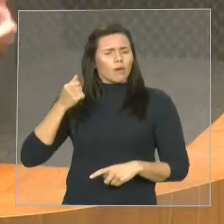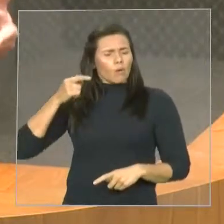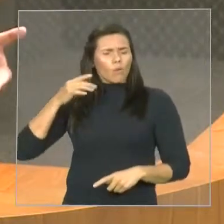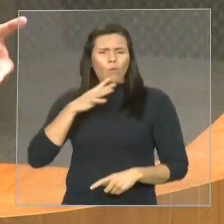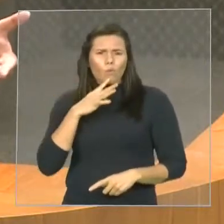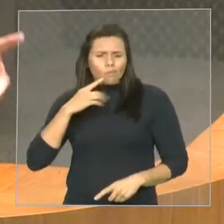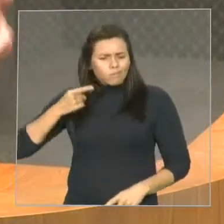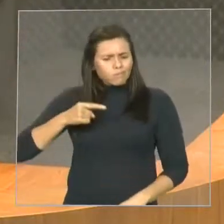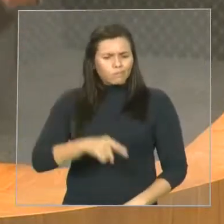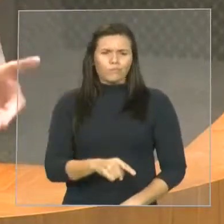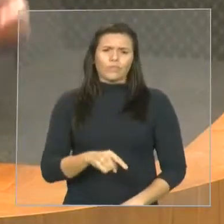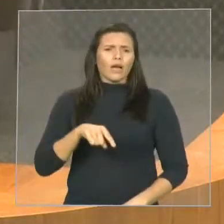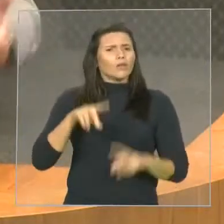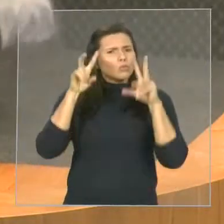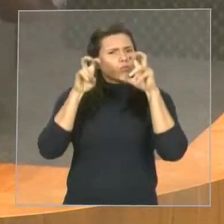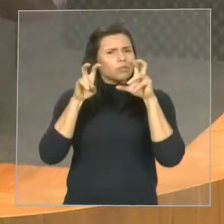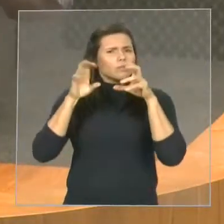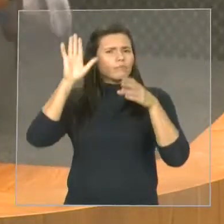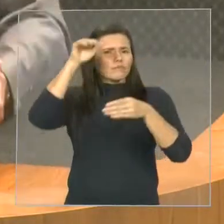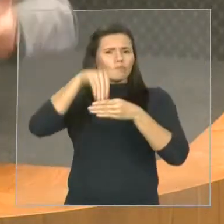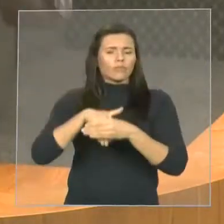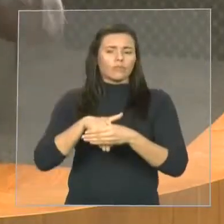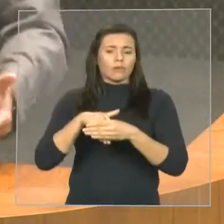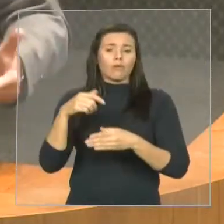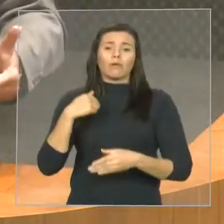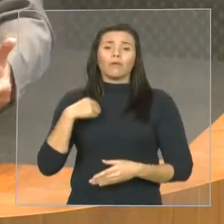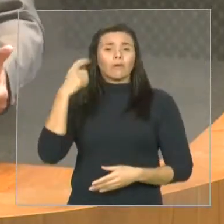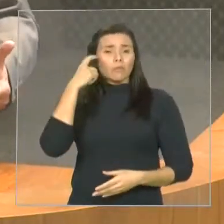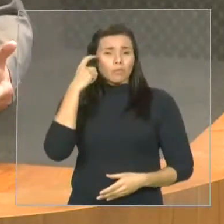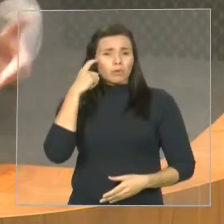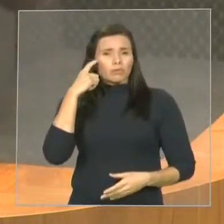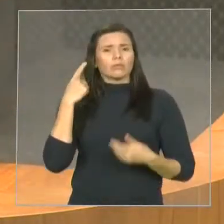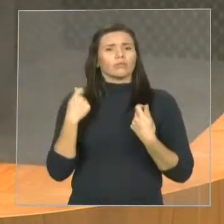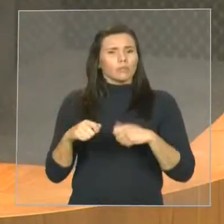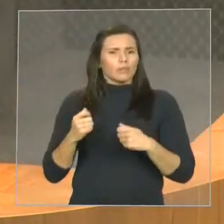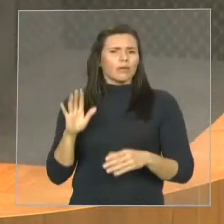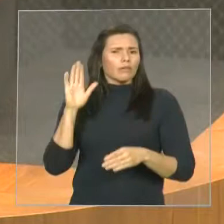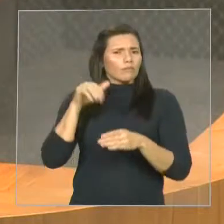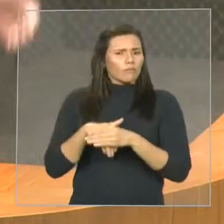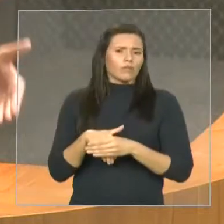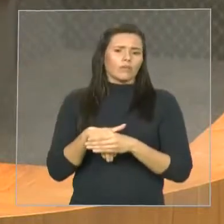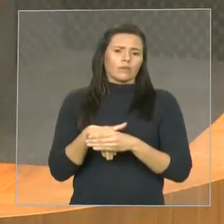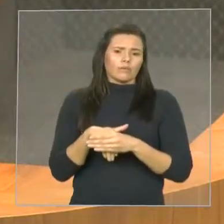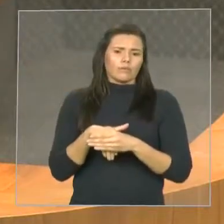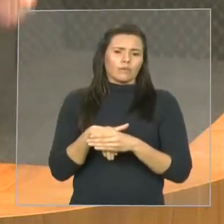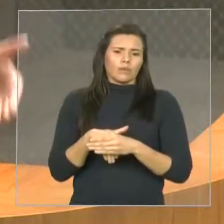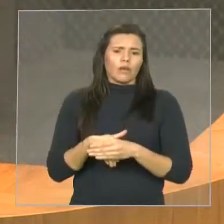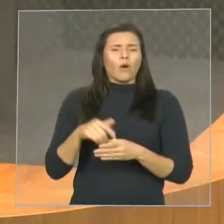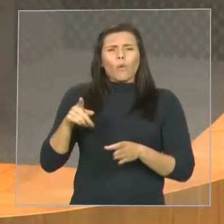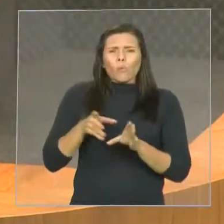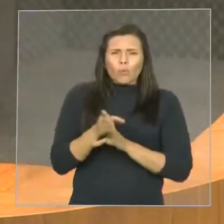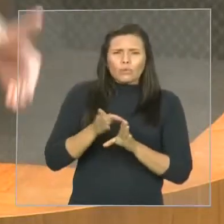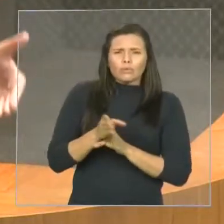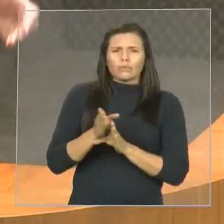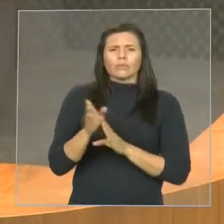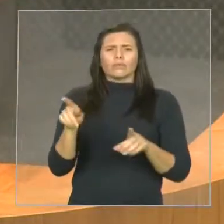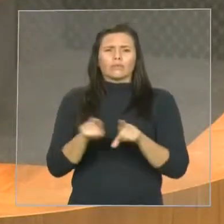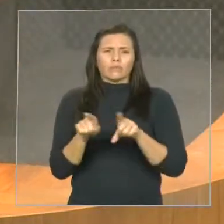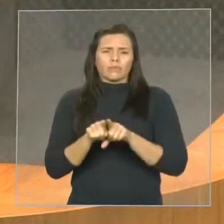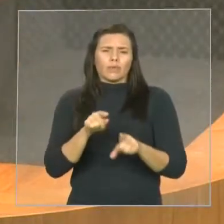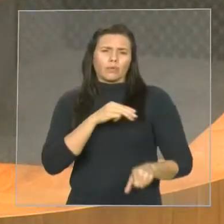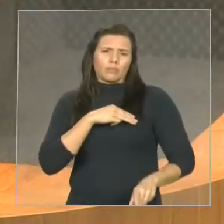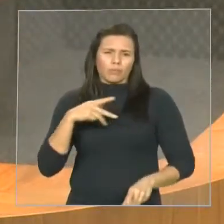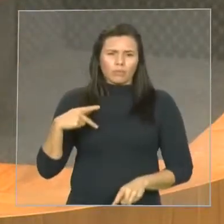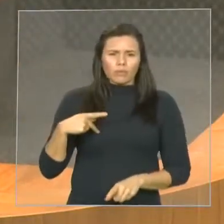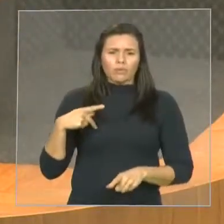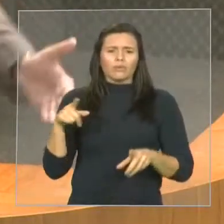repito mais uma vez, essa matéria já era para ter sido votada como veio. Sem a participação do Conselho, do Ministério Público, da Assembleia, sem